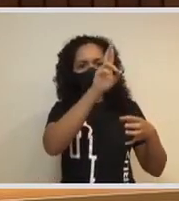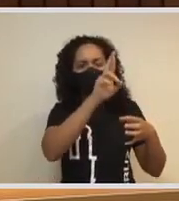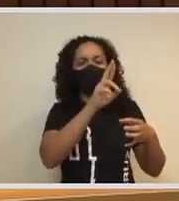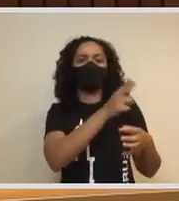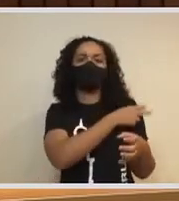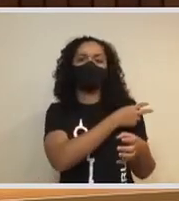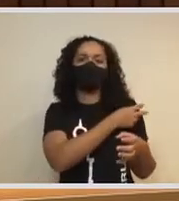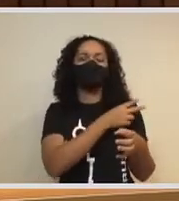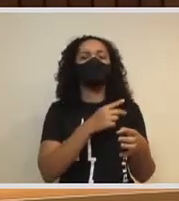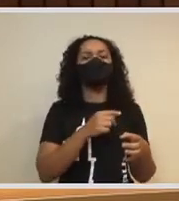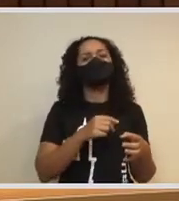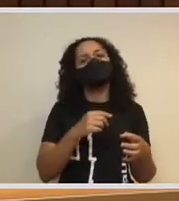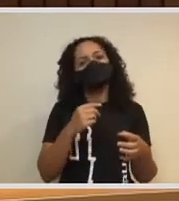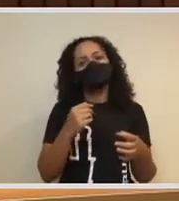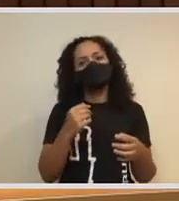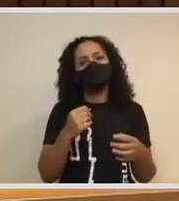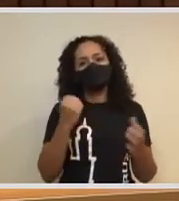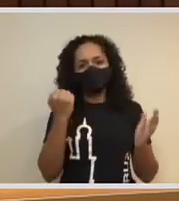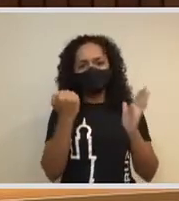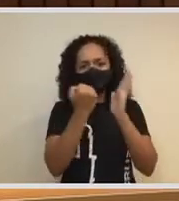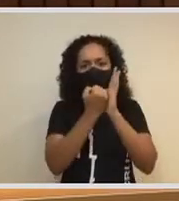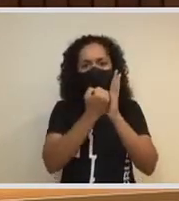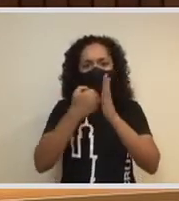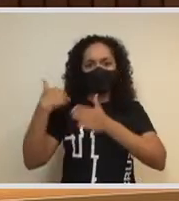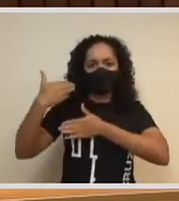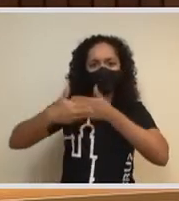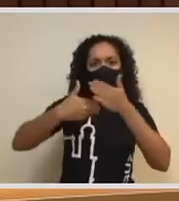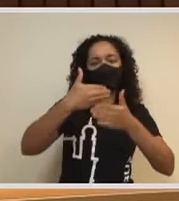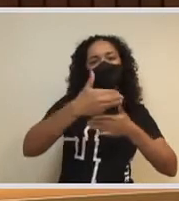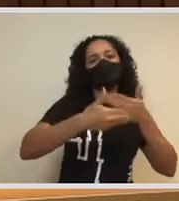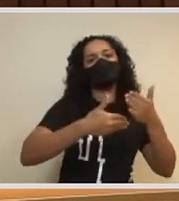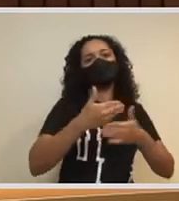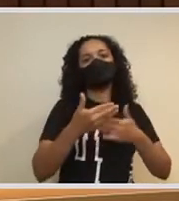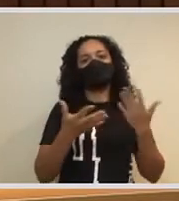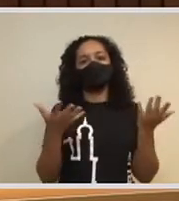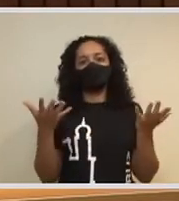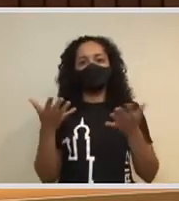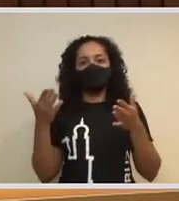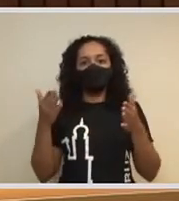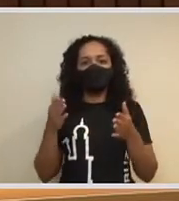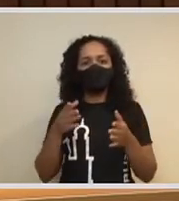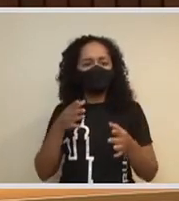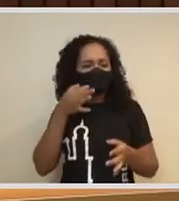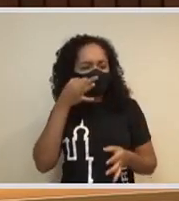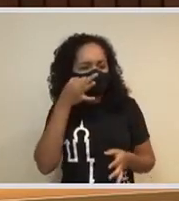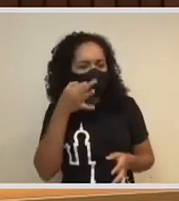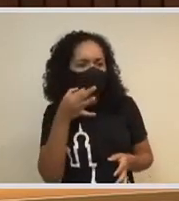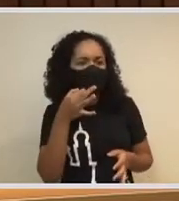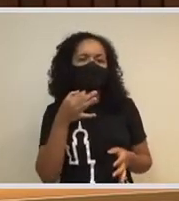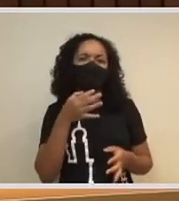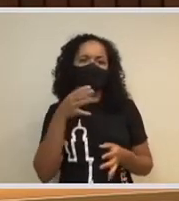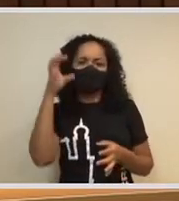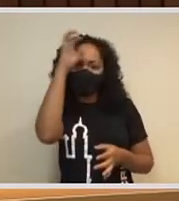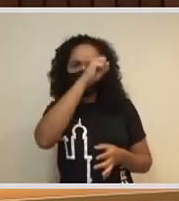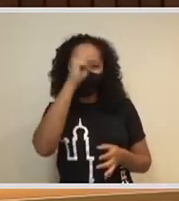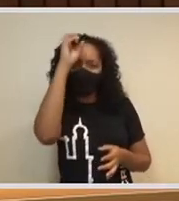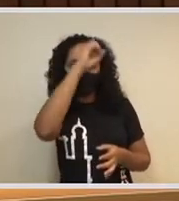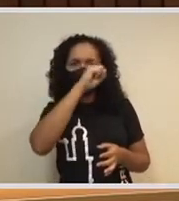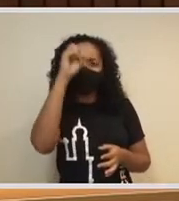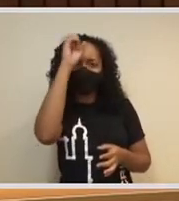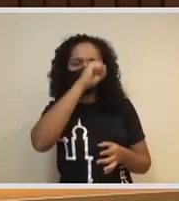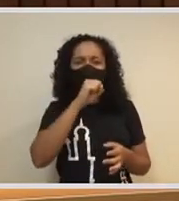tempo, mas eu só fui aprender de perto qual era mesmo a importância do gabinete uma vez na